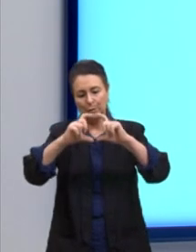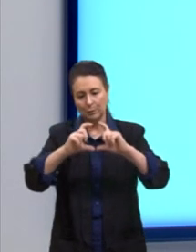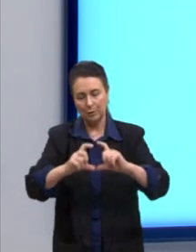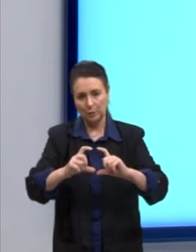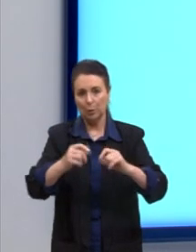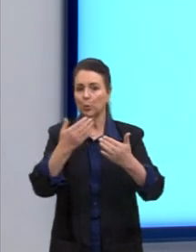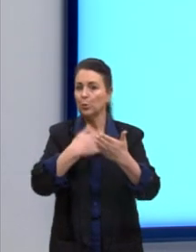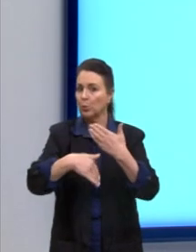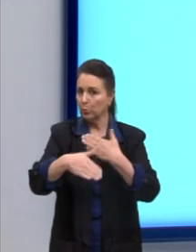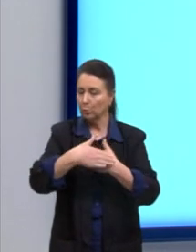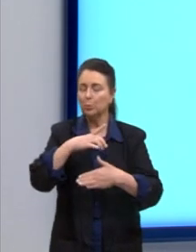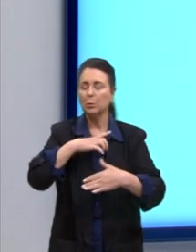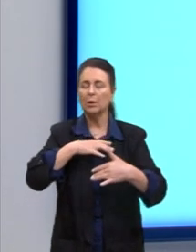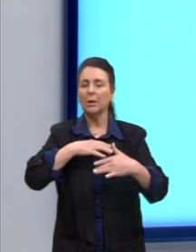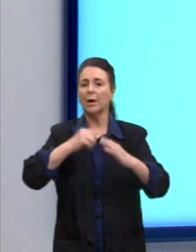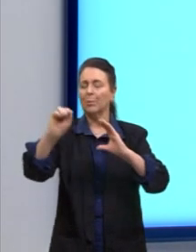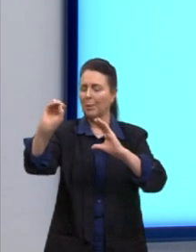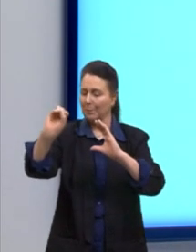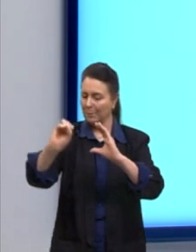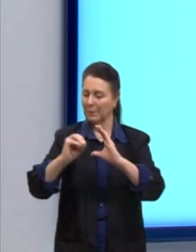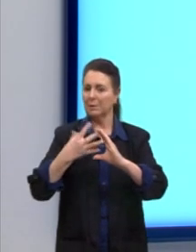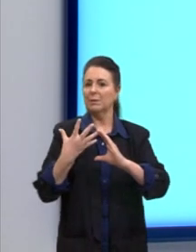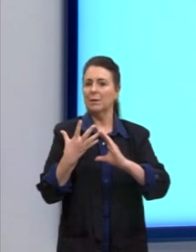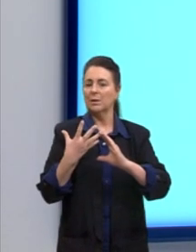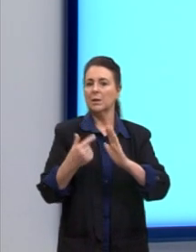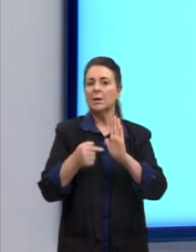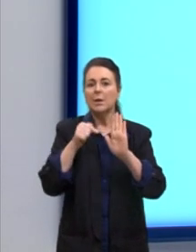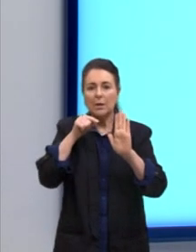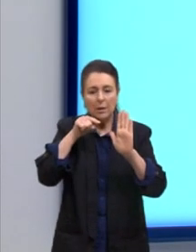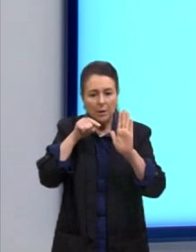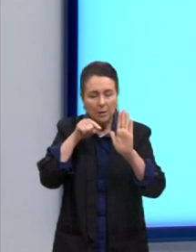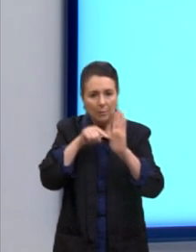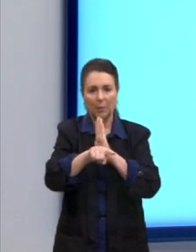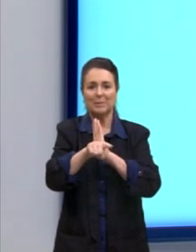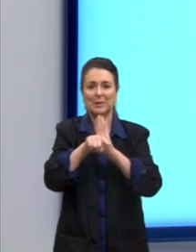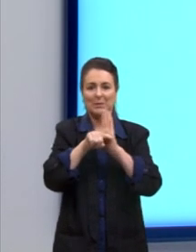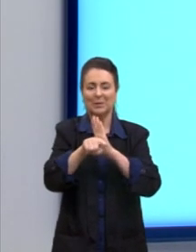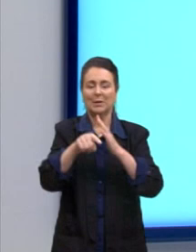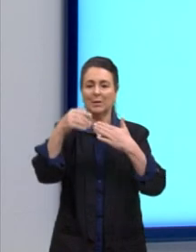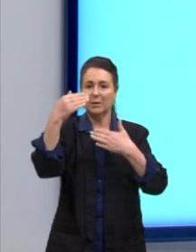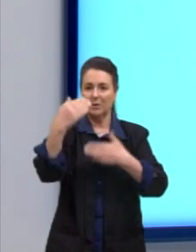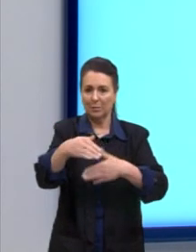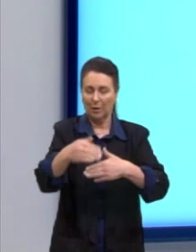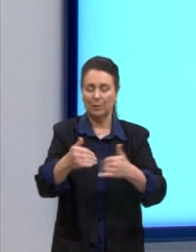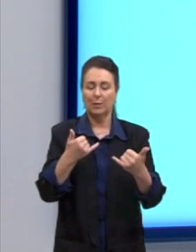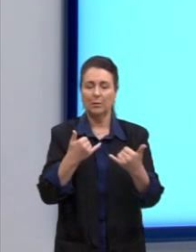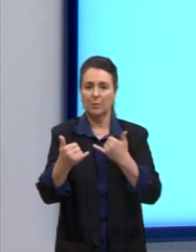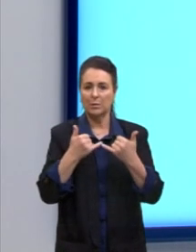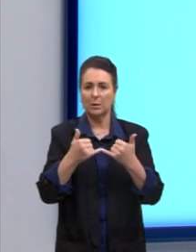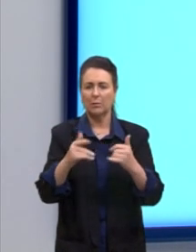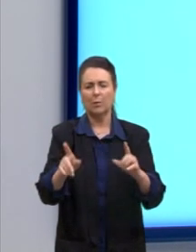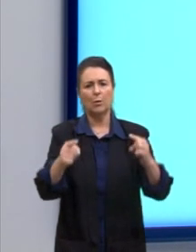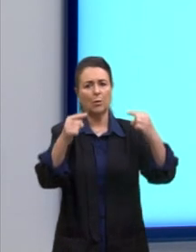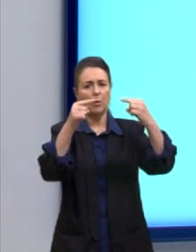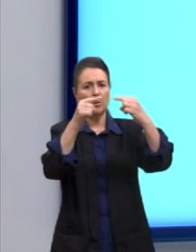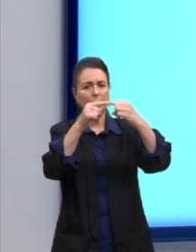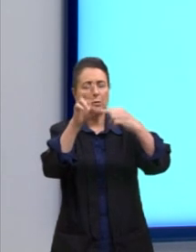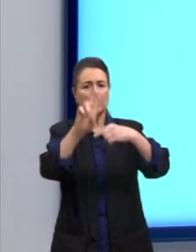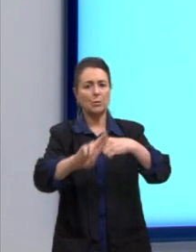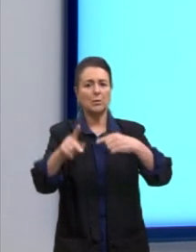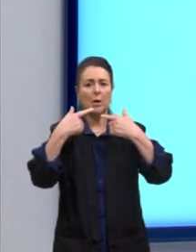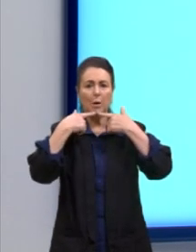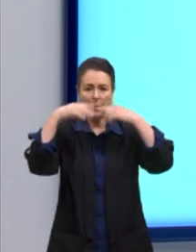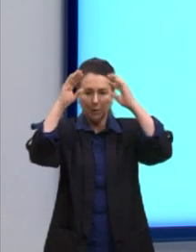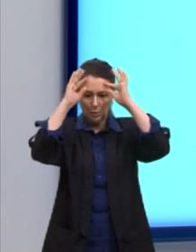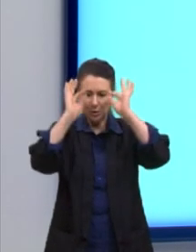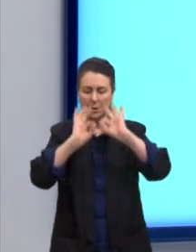mensagem. E costumam aparecer em forma de pergunta na prova. Por exemplo, qual o objetivo de se usar uma linguagem